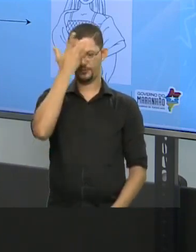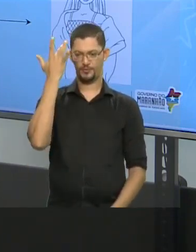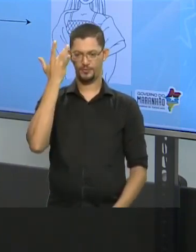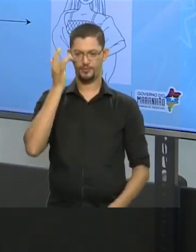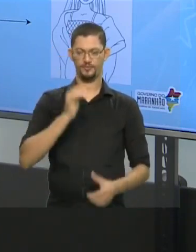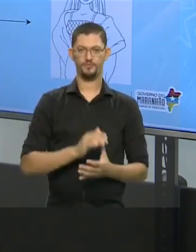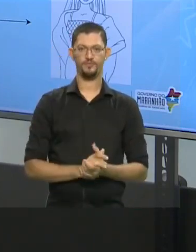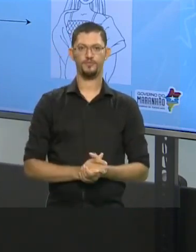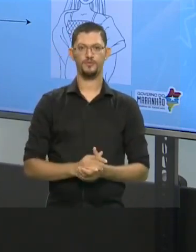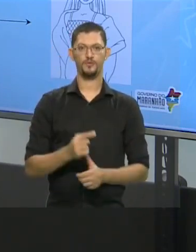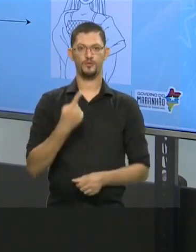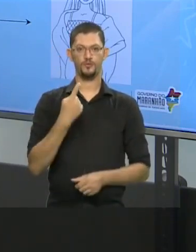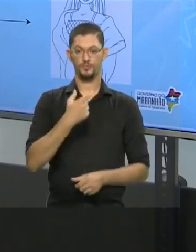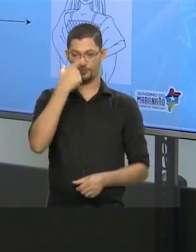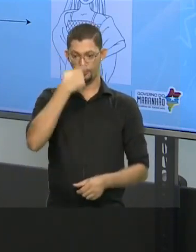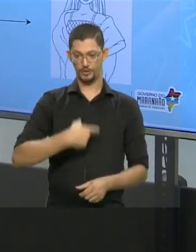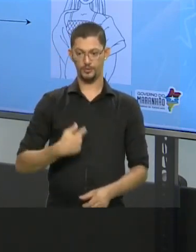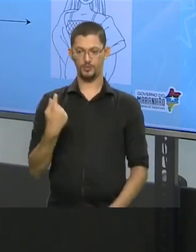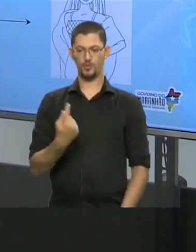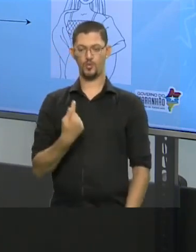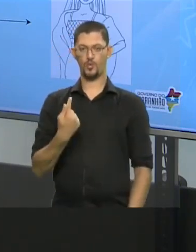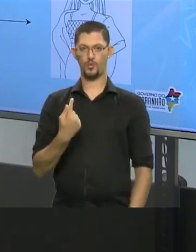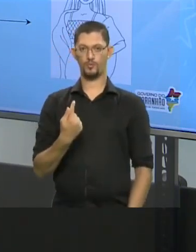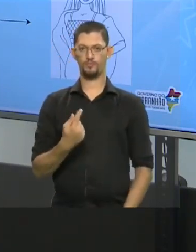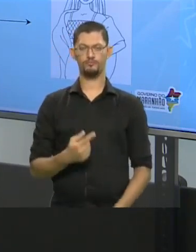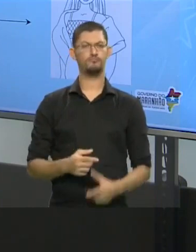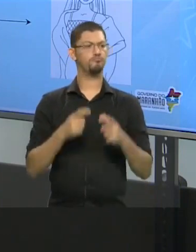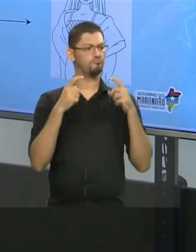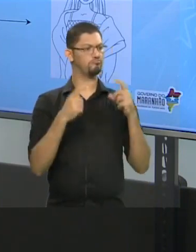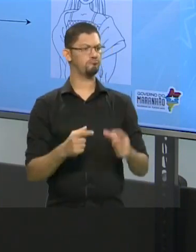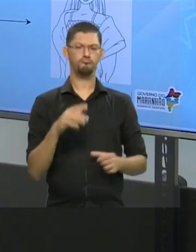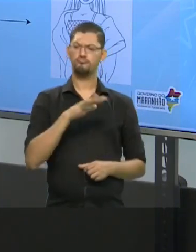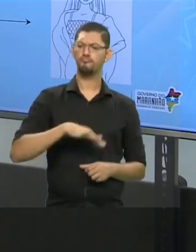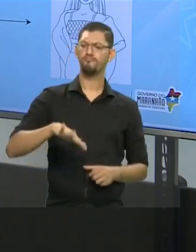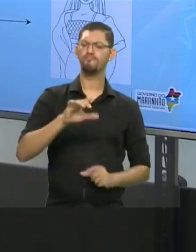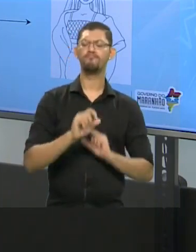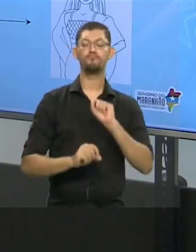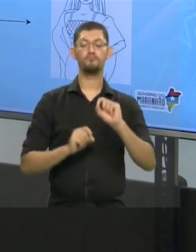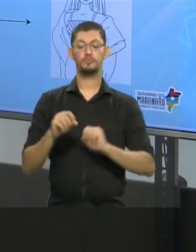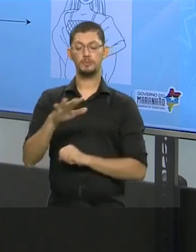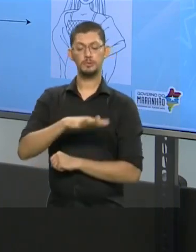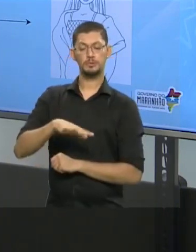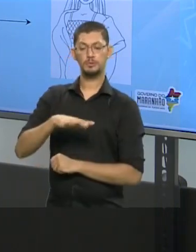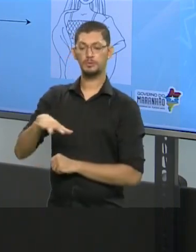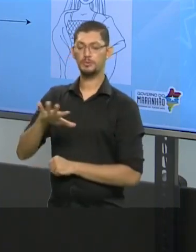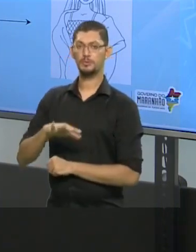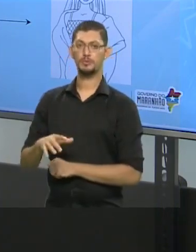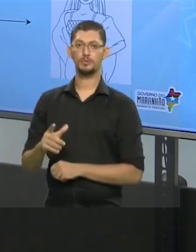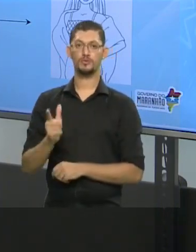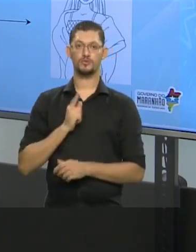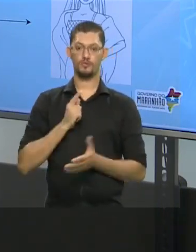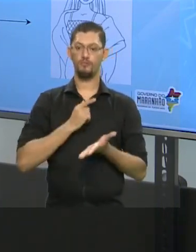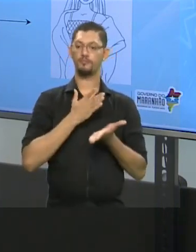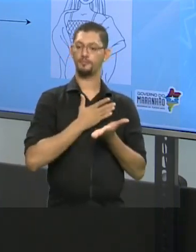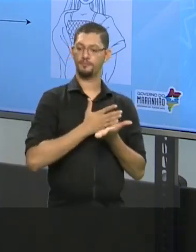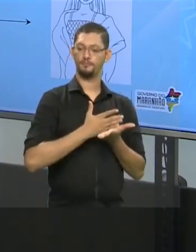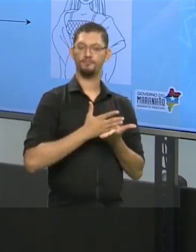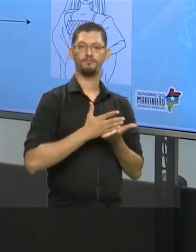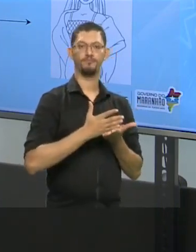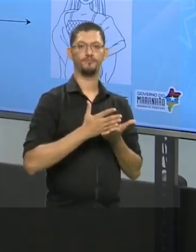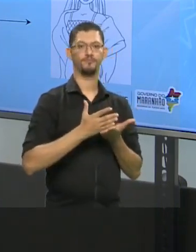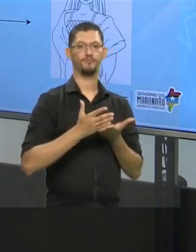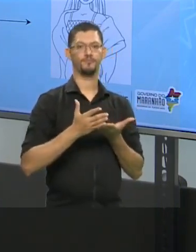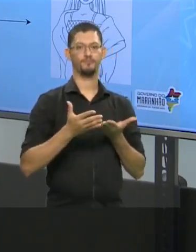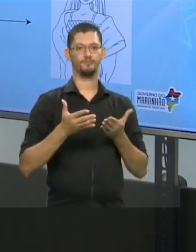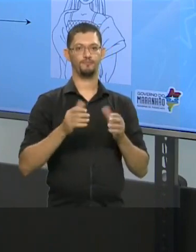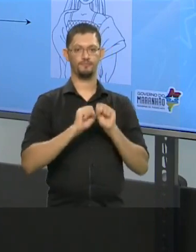Nós somos um ser único. Onde é esse ambiente? Que espaço é esse onde a gente começa o